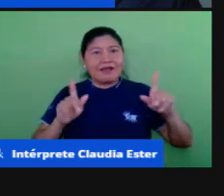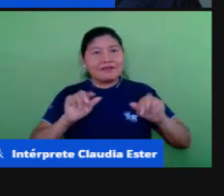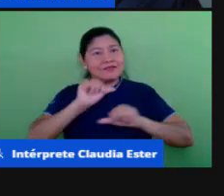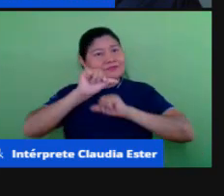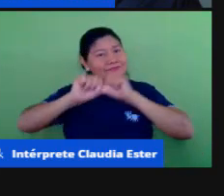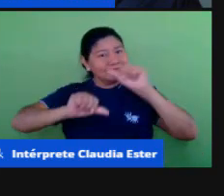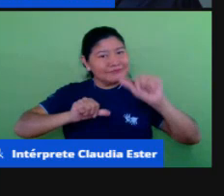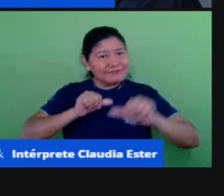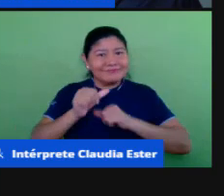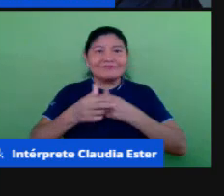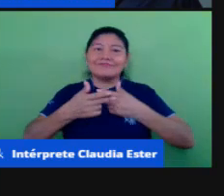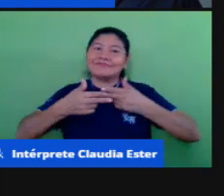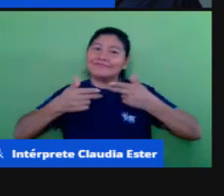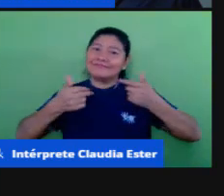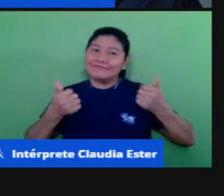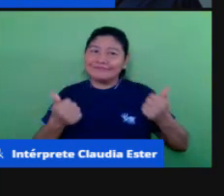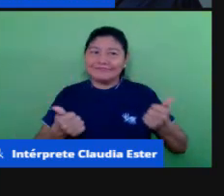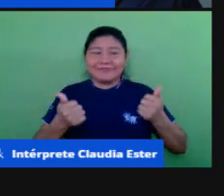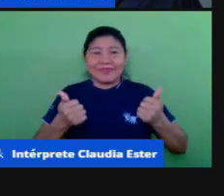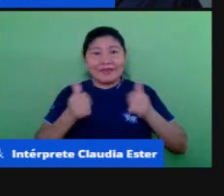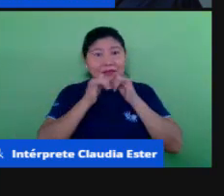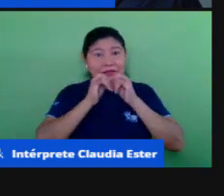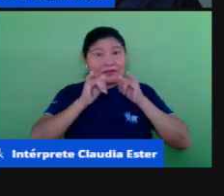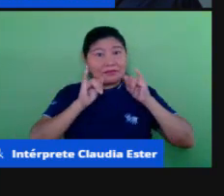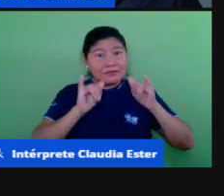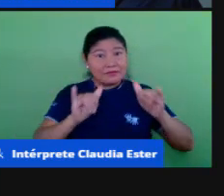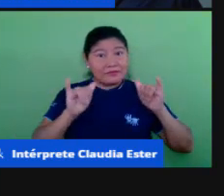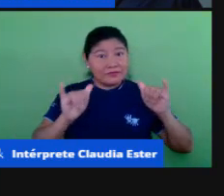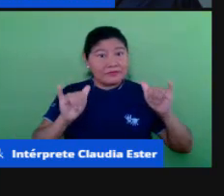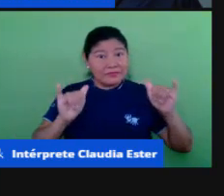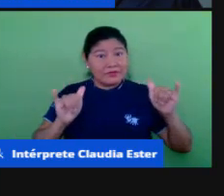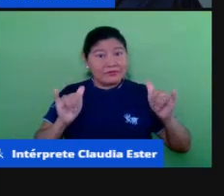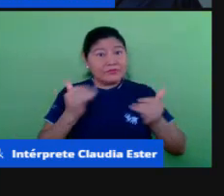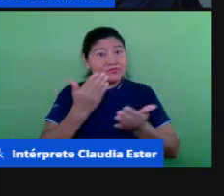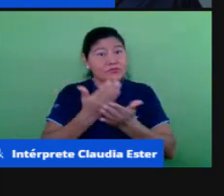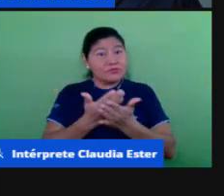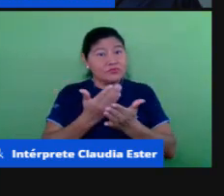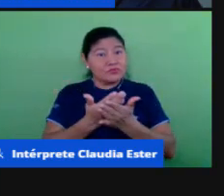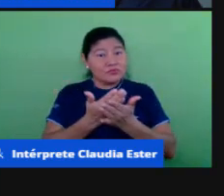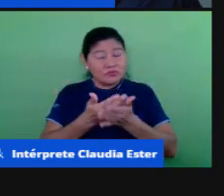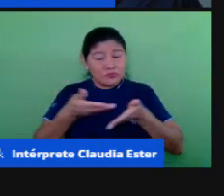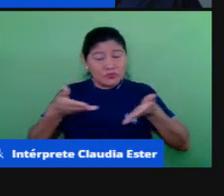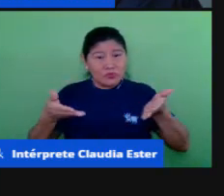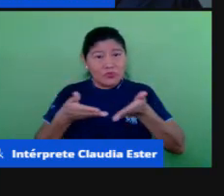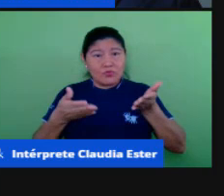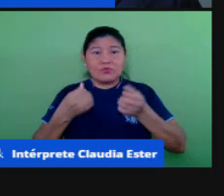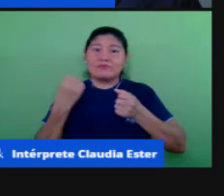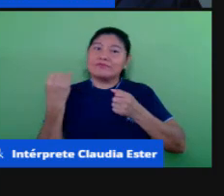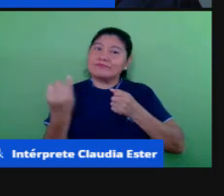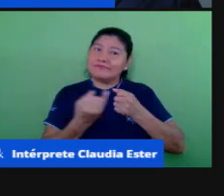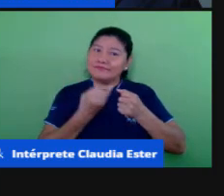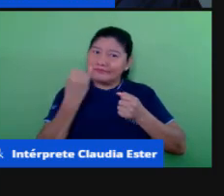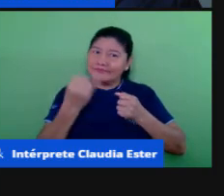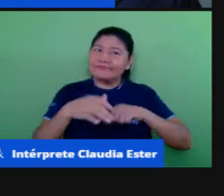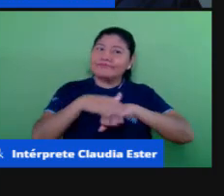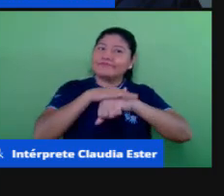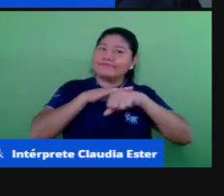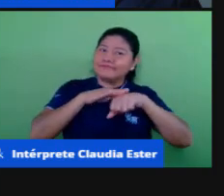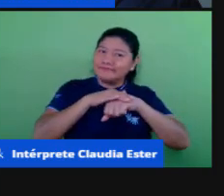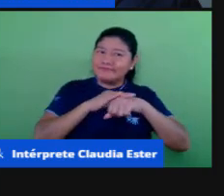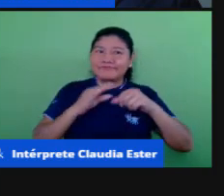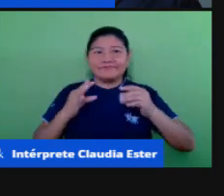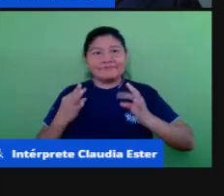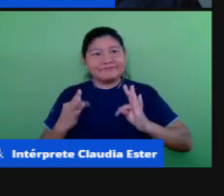quando nós anunciamos que vamos aqui considerar nessa fala sobre as tecnologias,